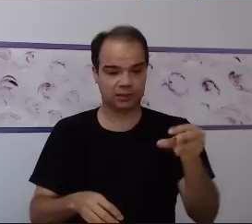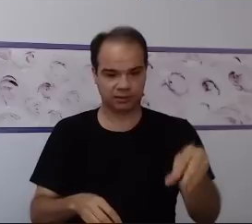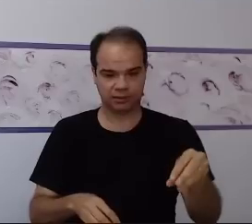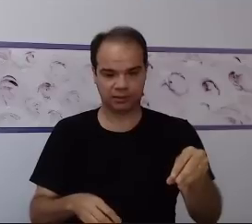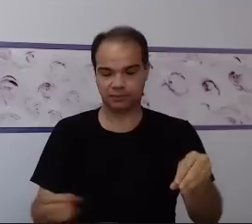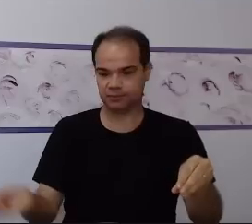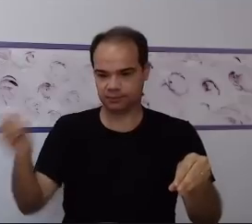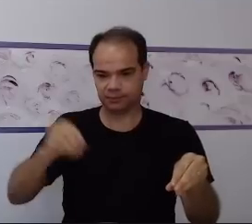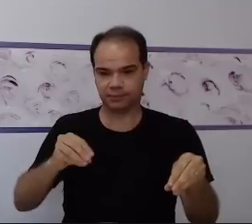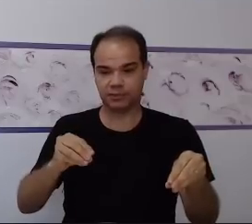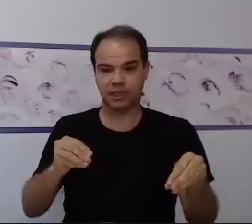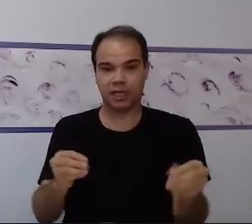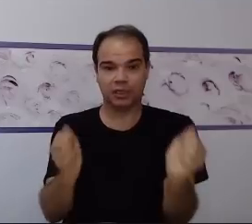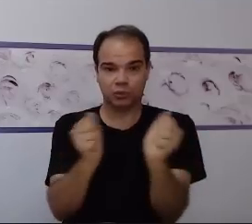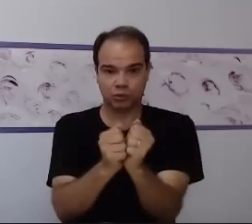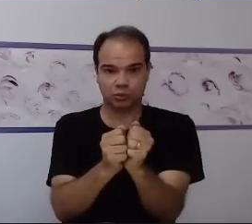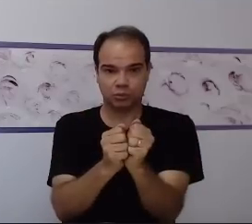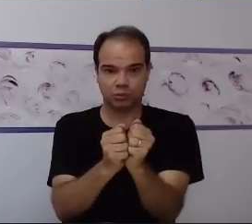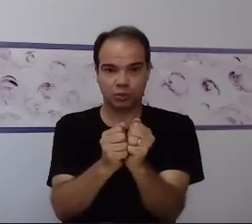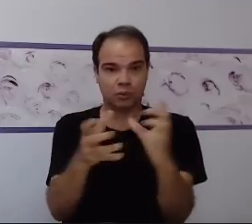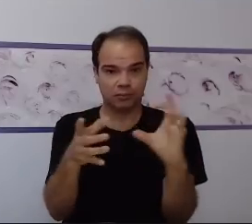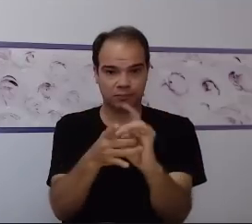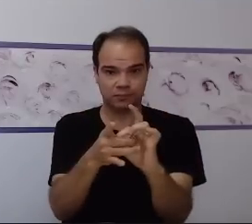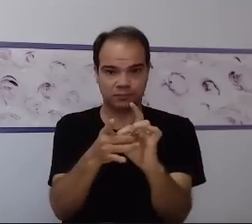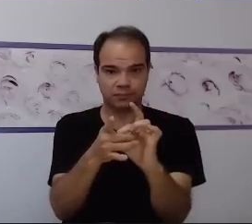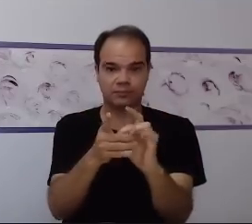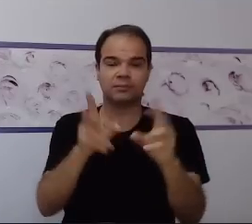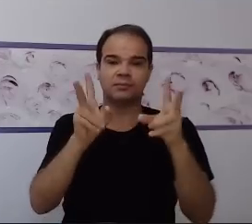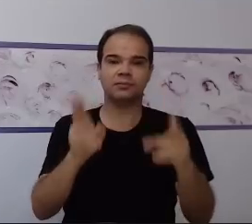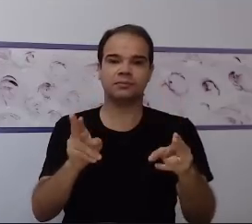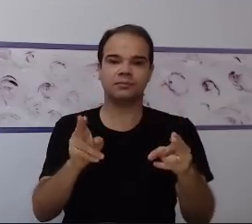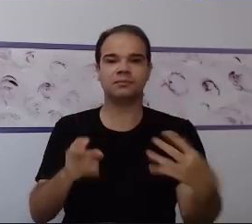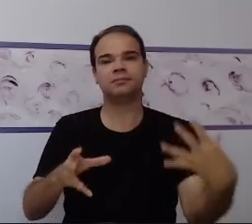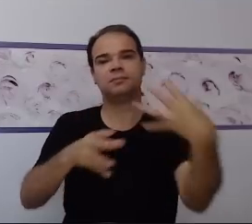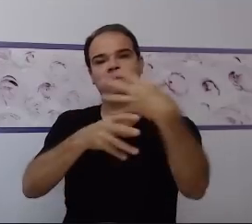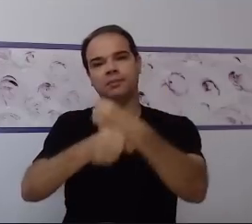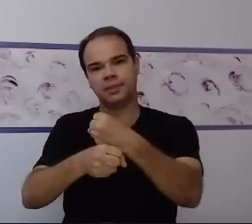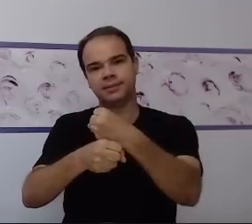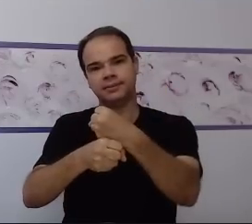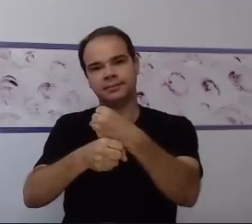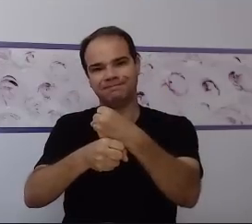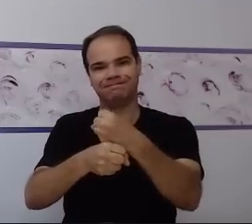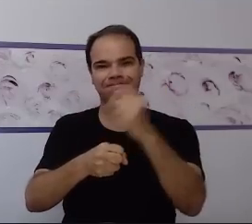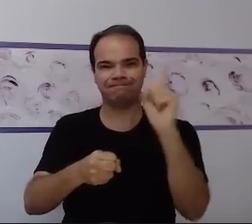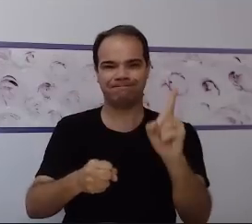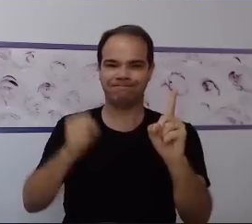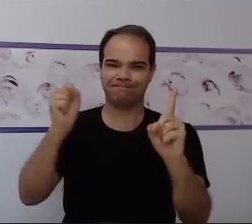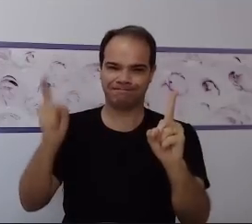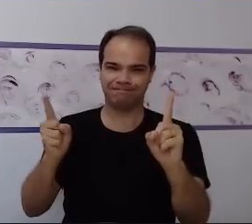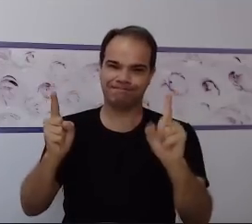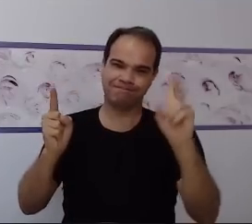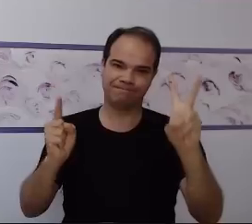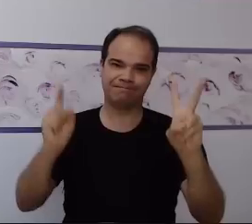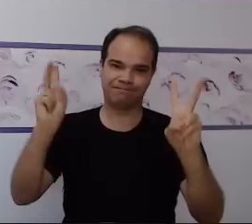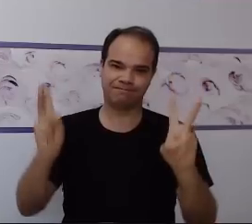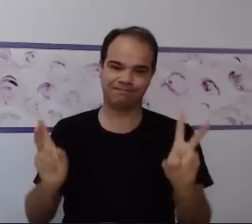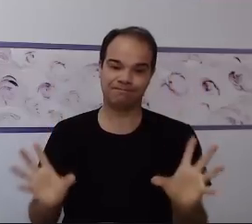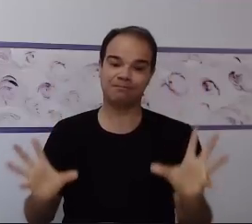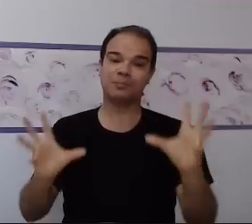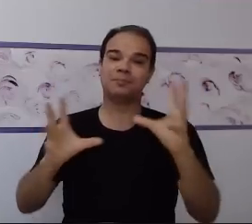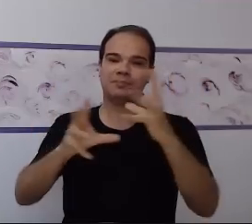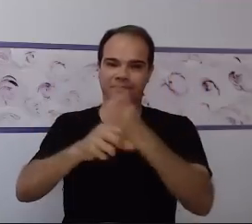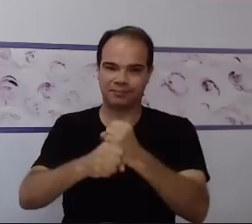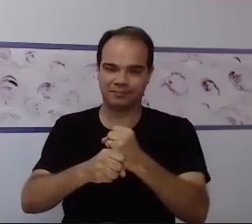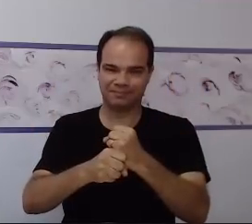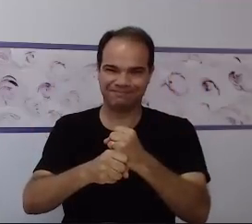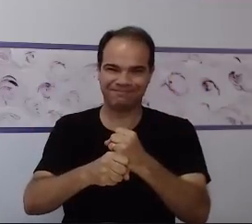próximo. Outra situação que a gente sempre fala é utilizar imagens